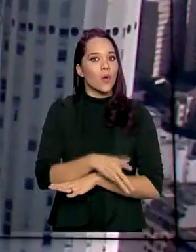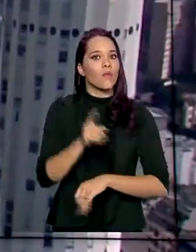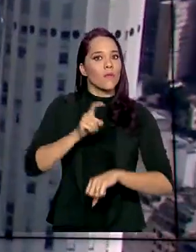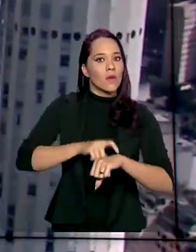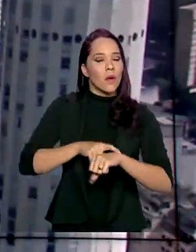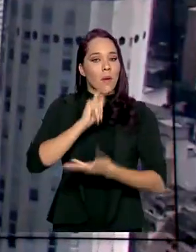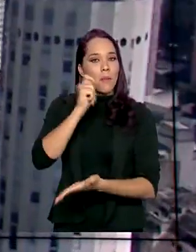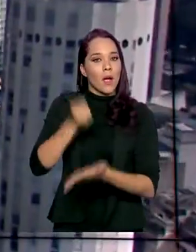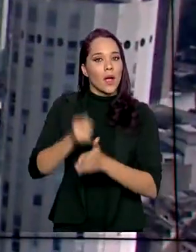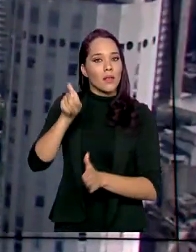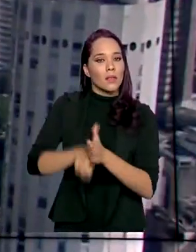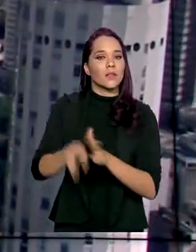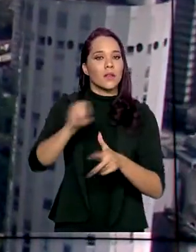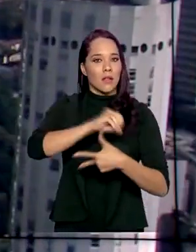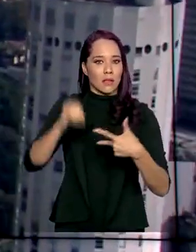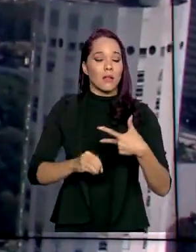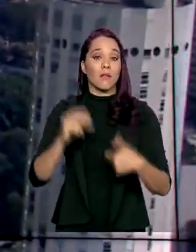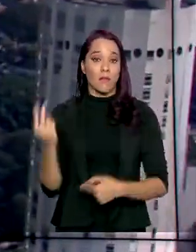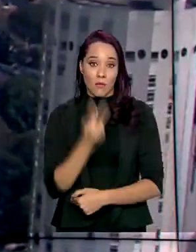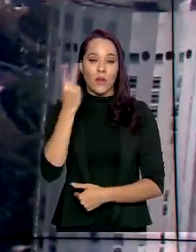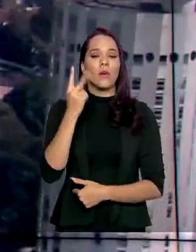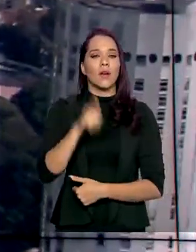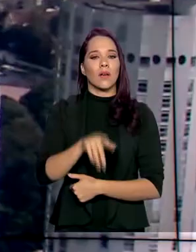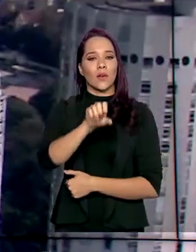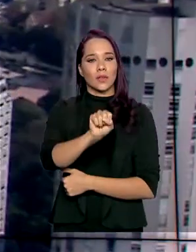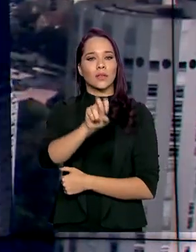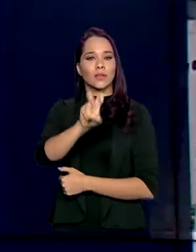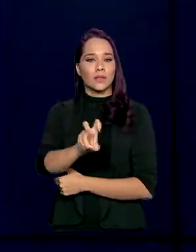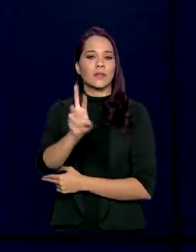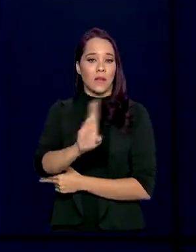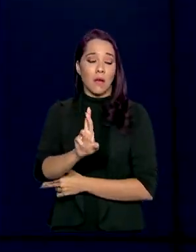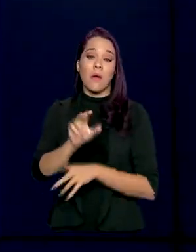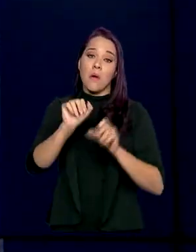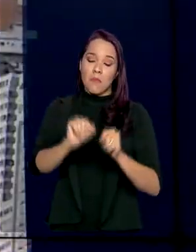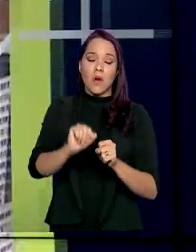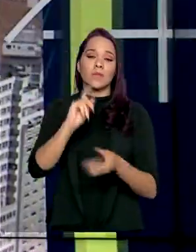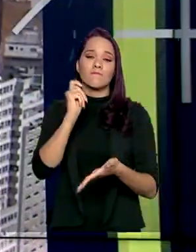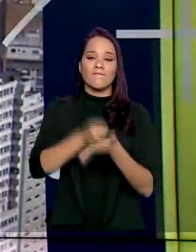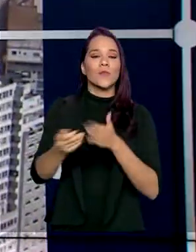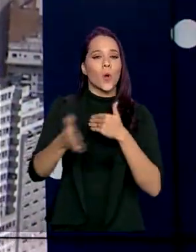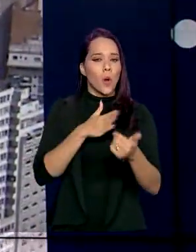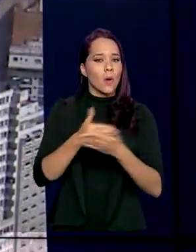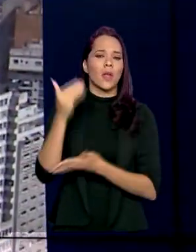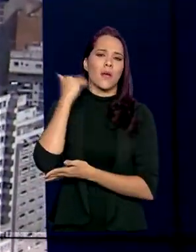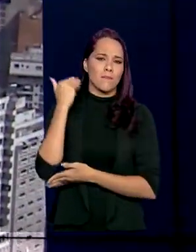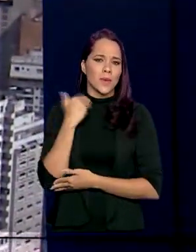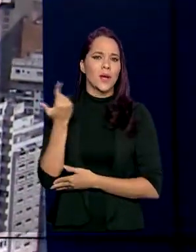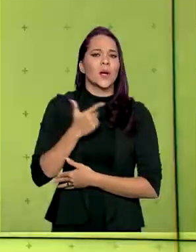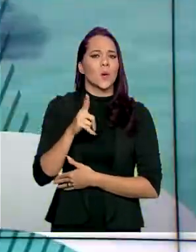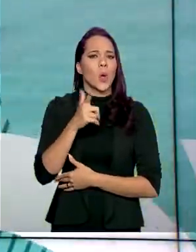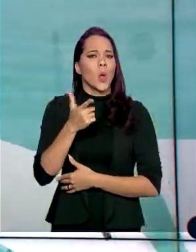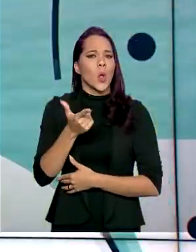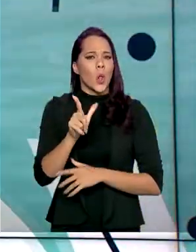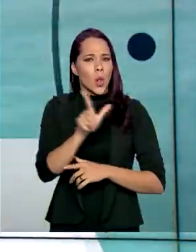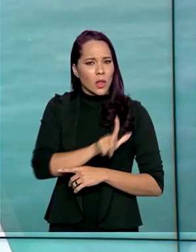da taxa de inscrição do Enem. O valor dessa taxa é de 85 reais e pode ser quitado em qualquer banco, casa lotérica ou